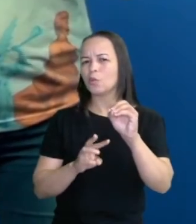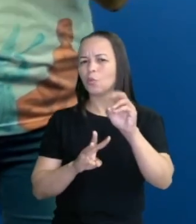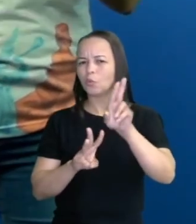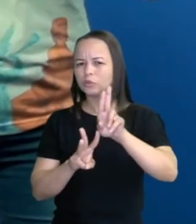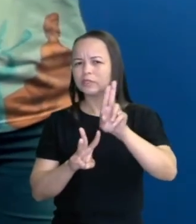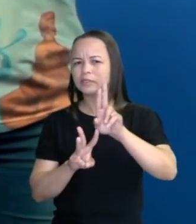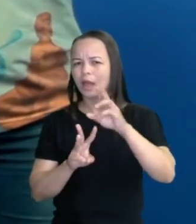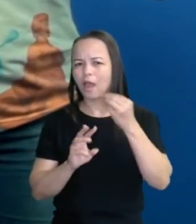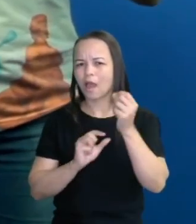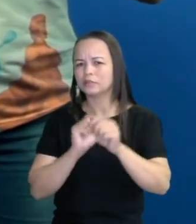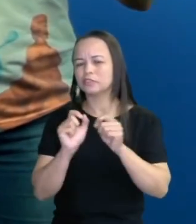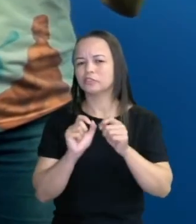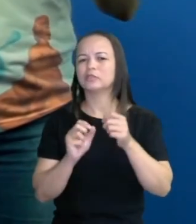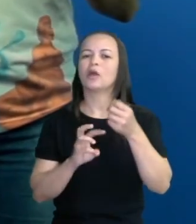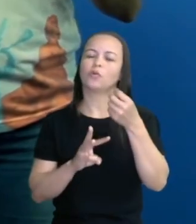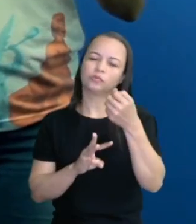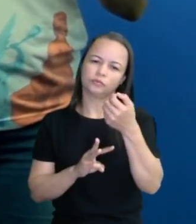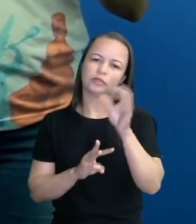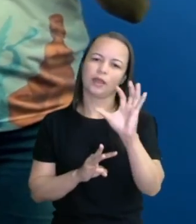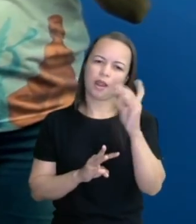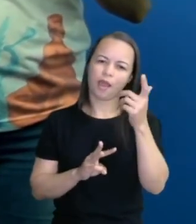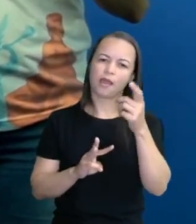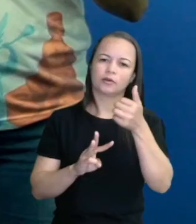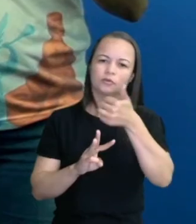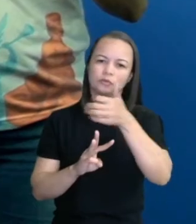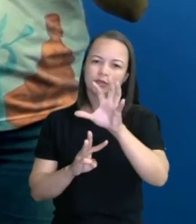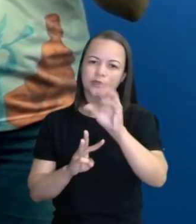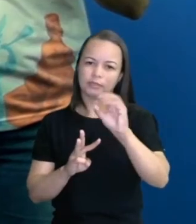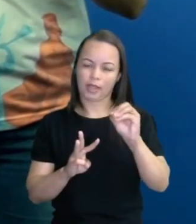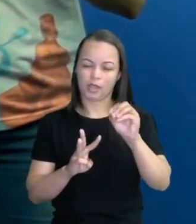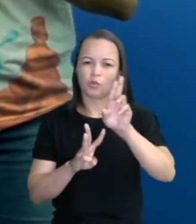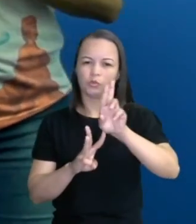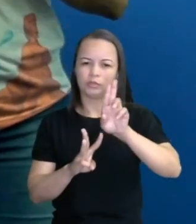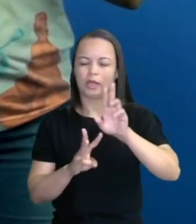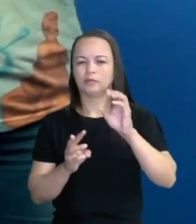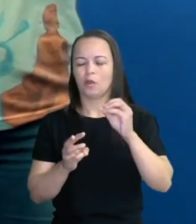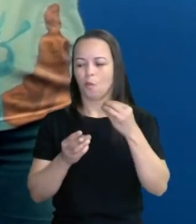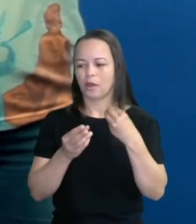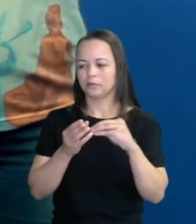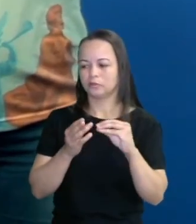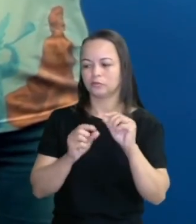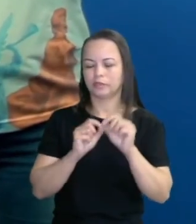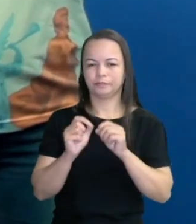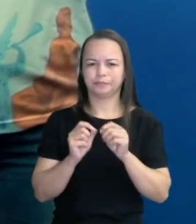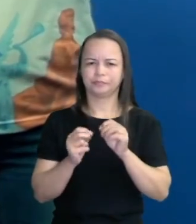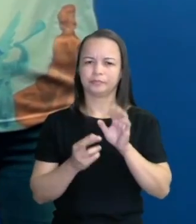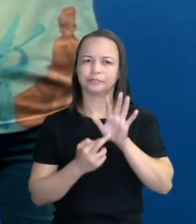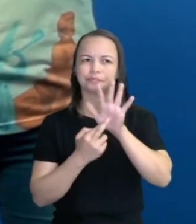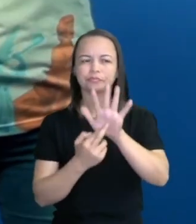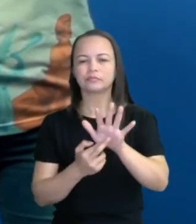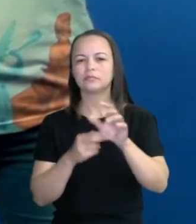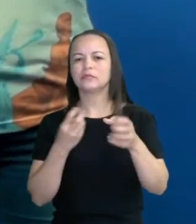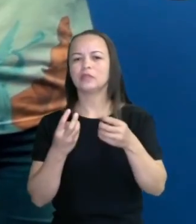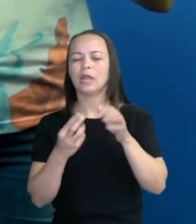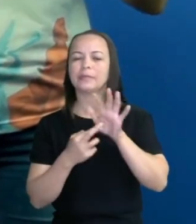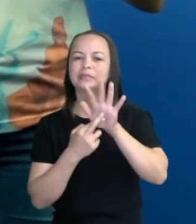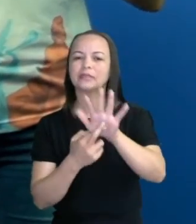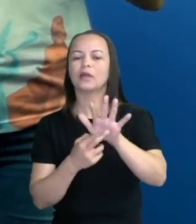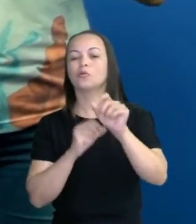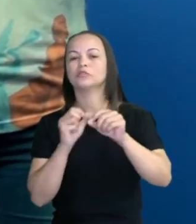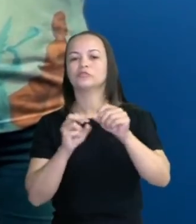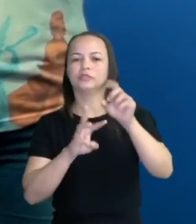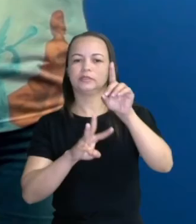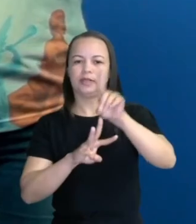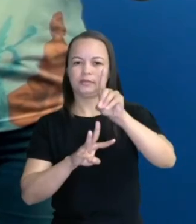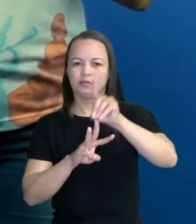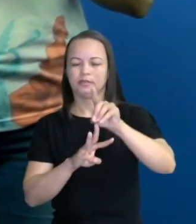Calminha. São cem unidades, claro. Mas a gente não já fez a operação do zero aí? Então, vamos representar como se fosse dezena que você estivesse